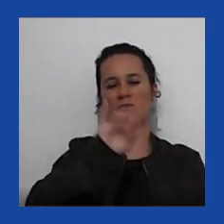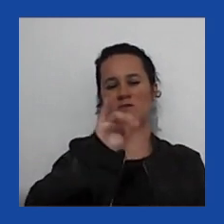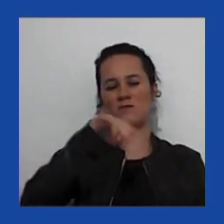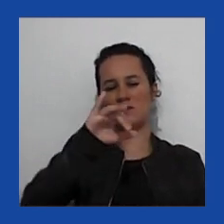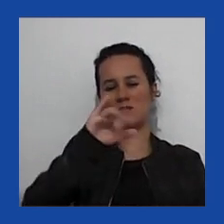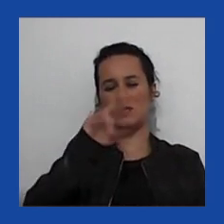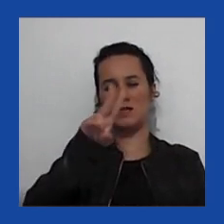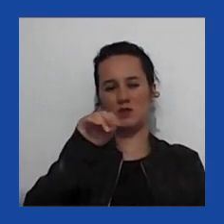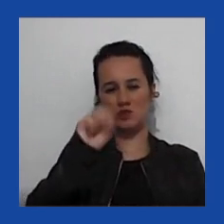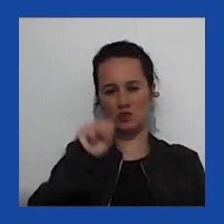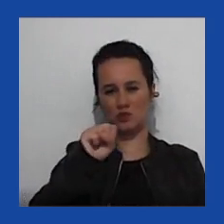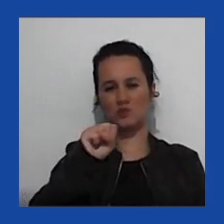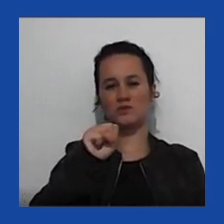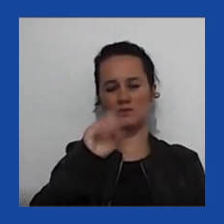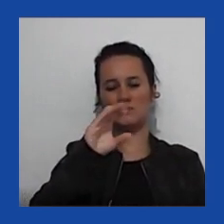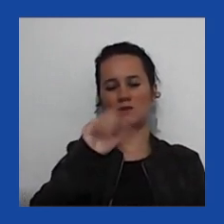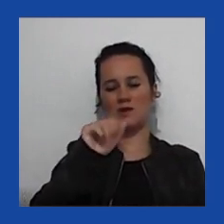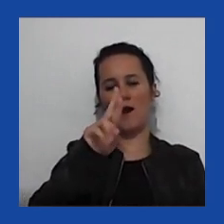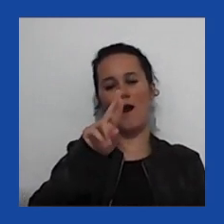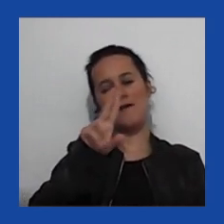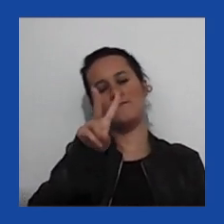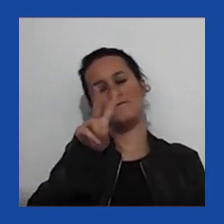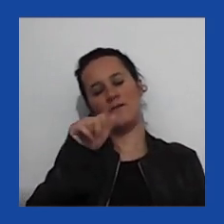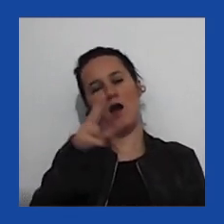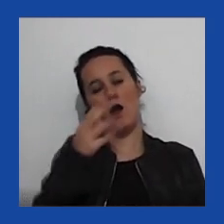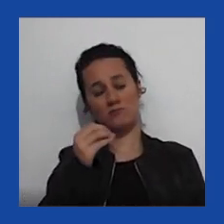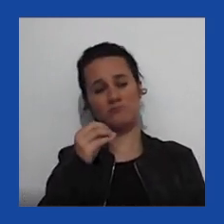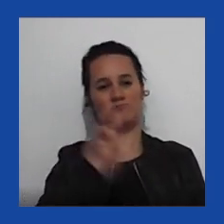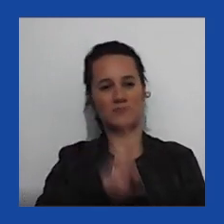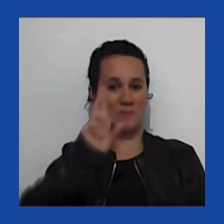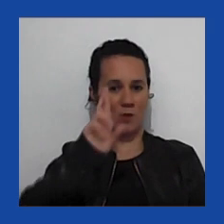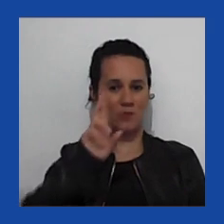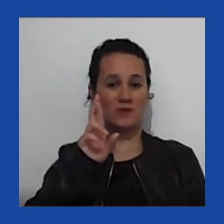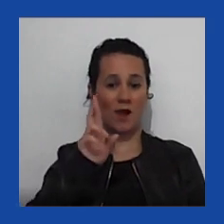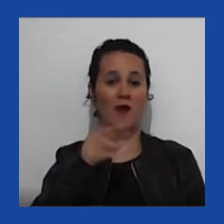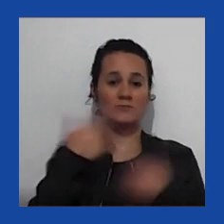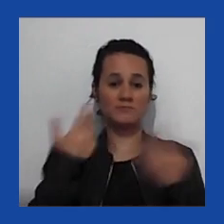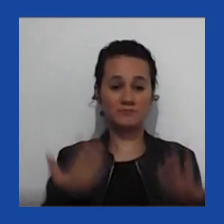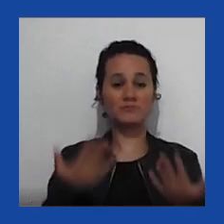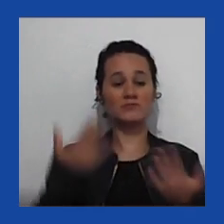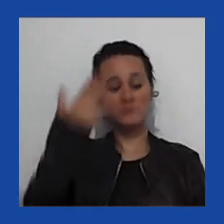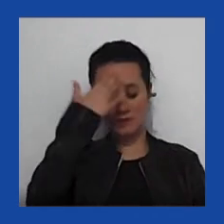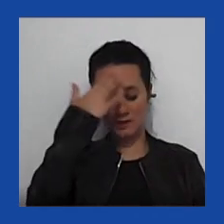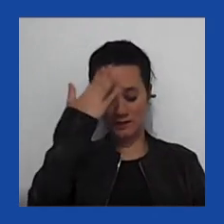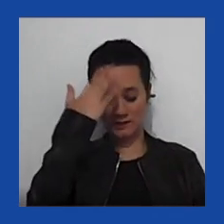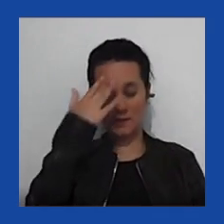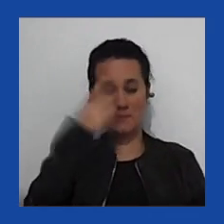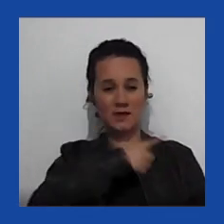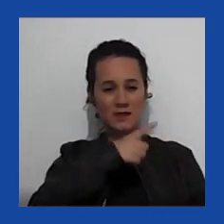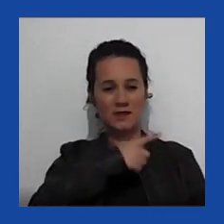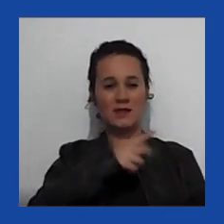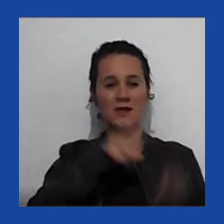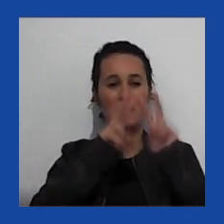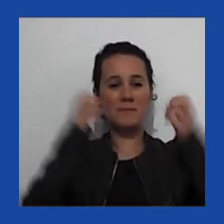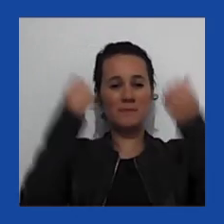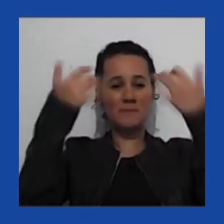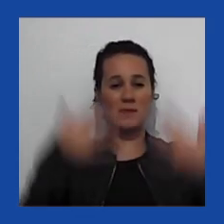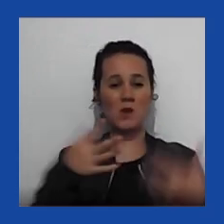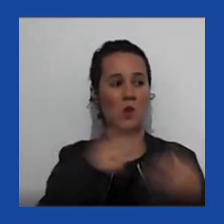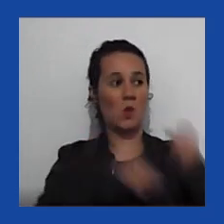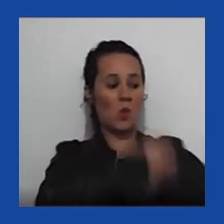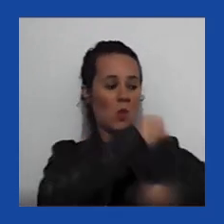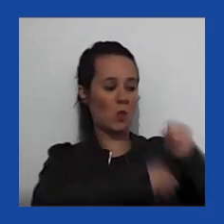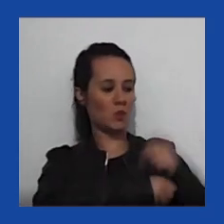Carvalho. E se podemos passar, essa slide mostra um protesto nos Maldives, em 2014,